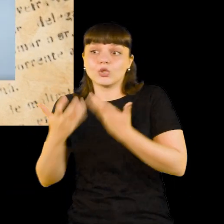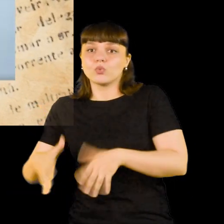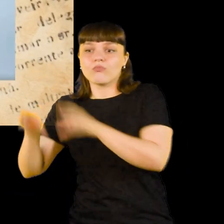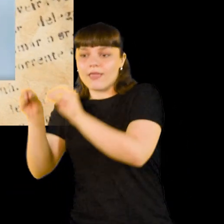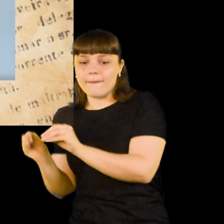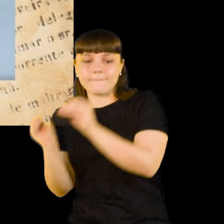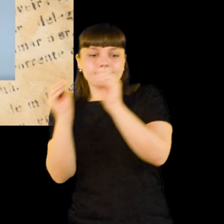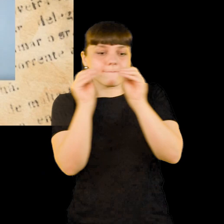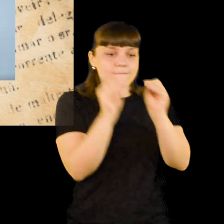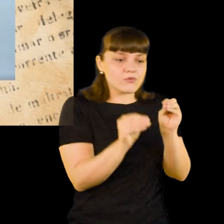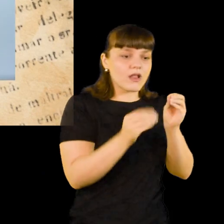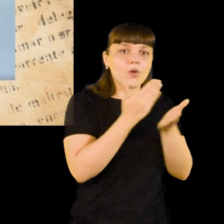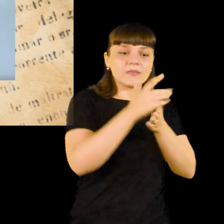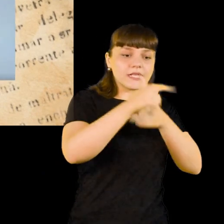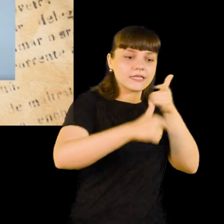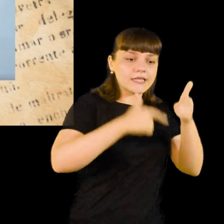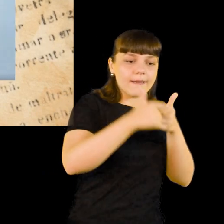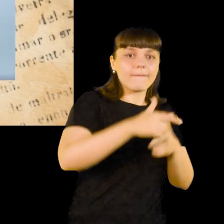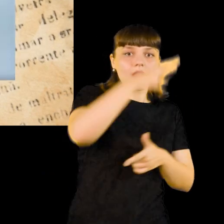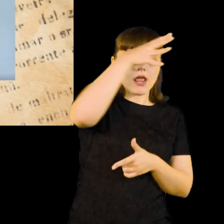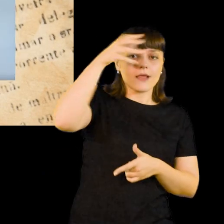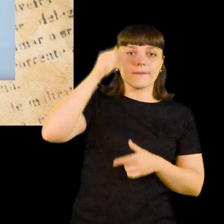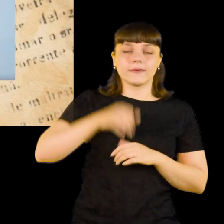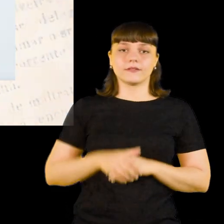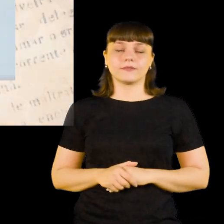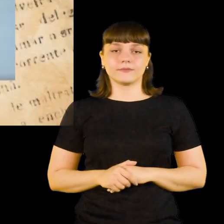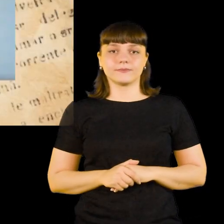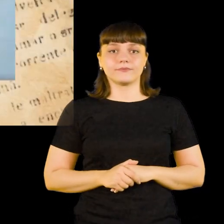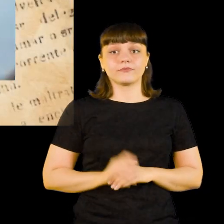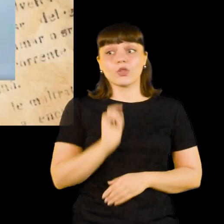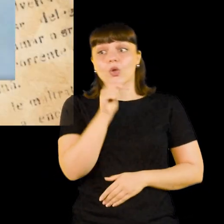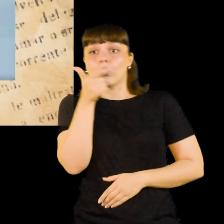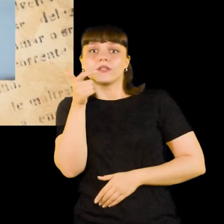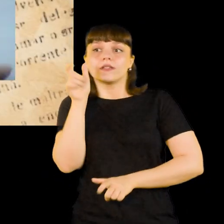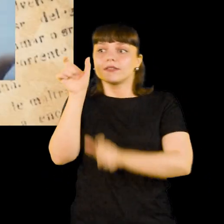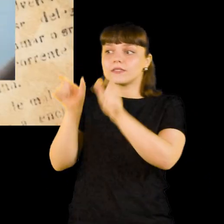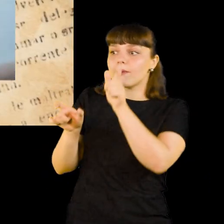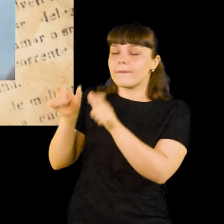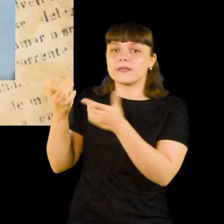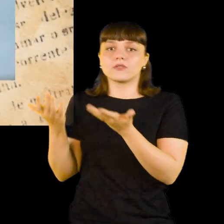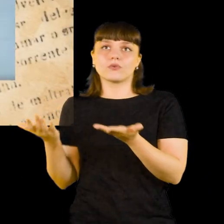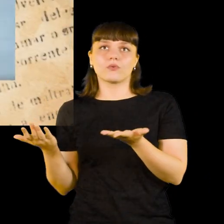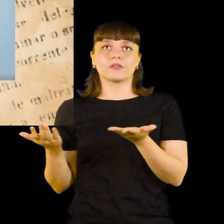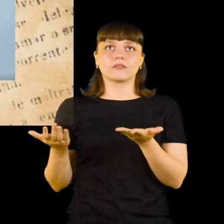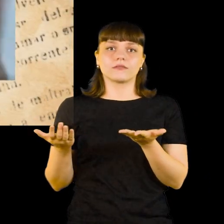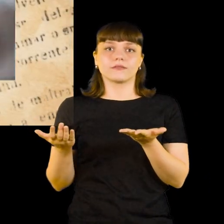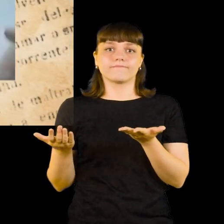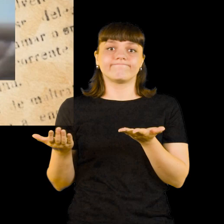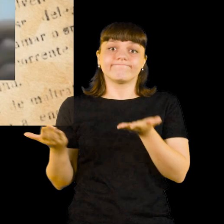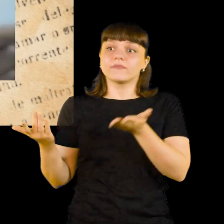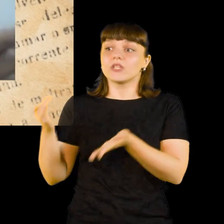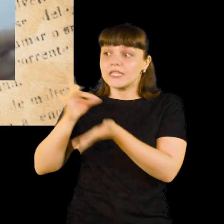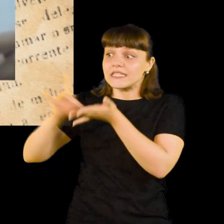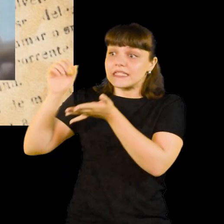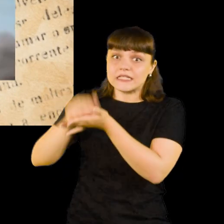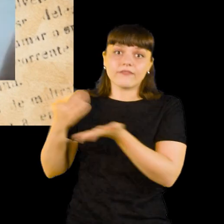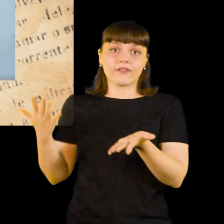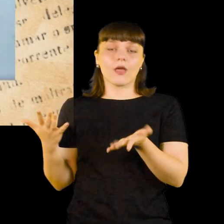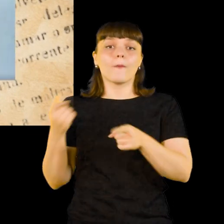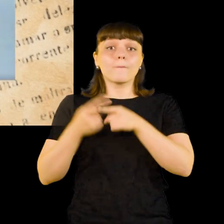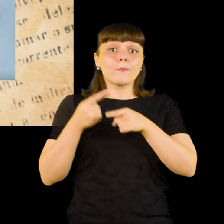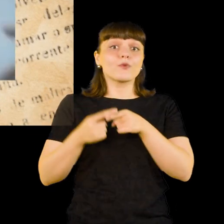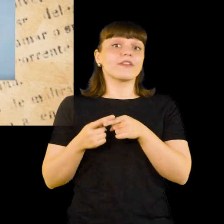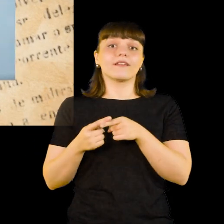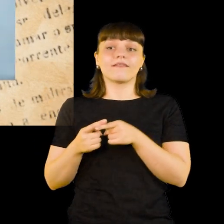ser retirado do meu lugar para ir trabalhar, por exemplo, em Manaus. Outros acabaram sendo alistados,